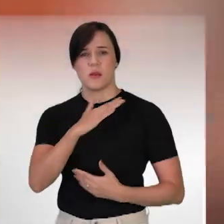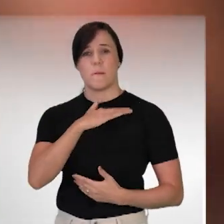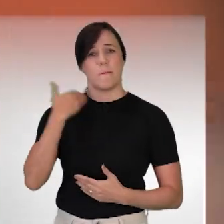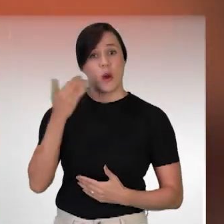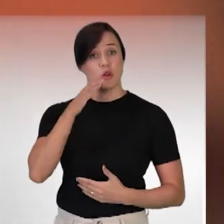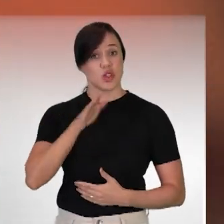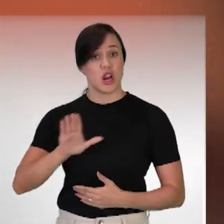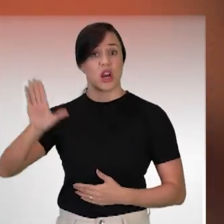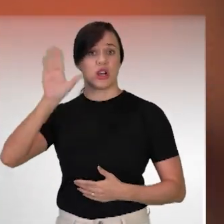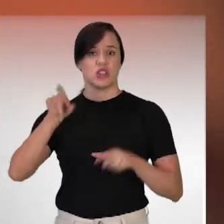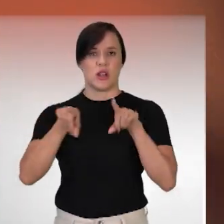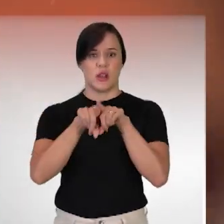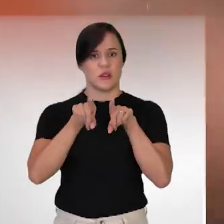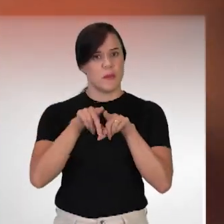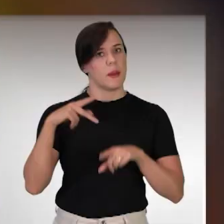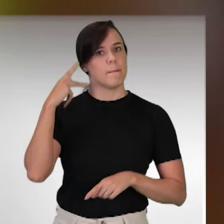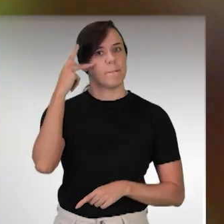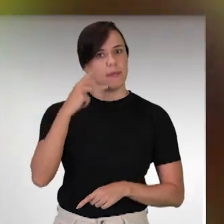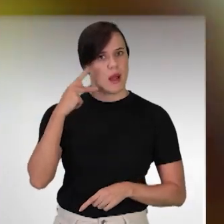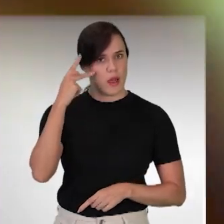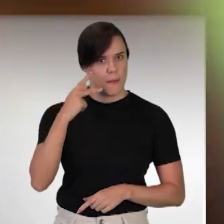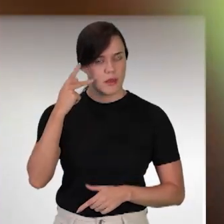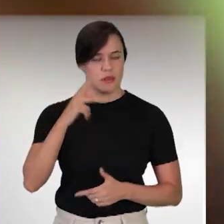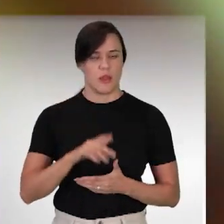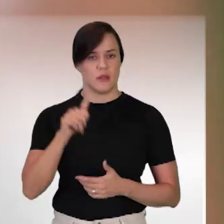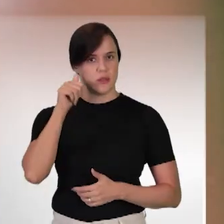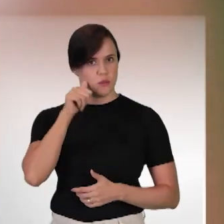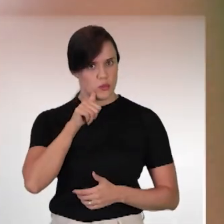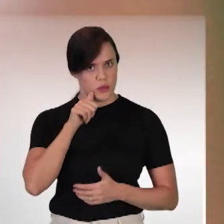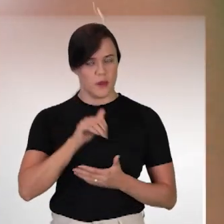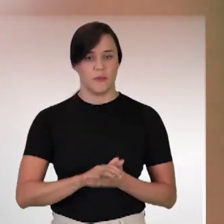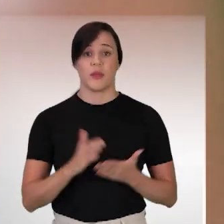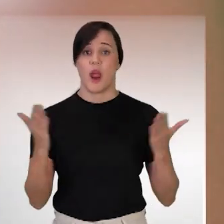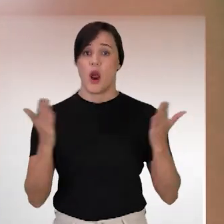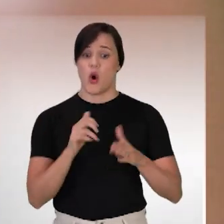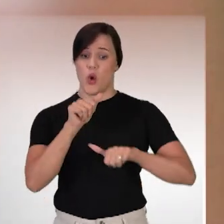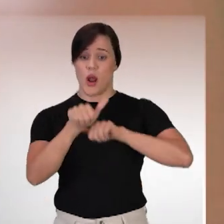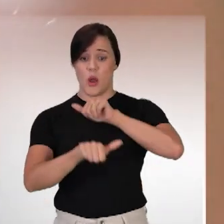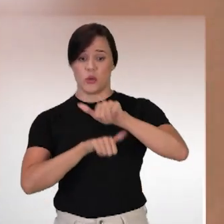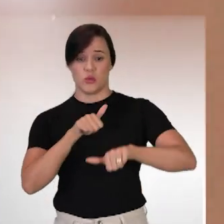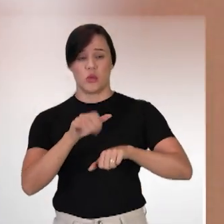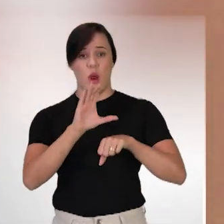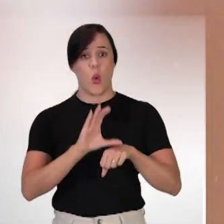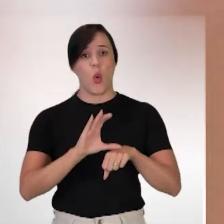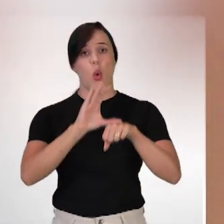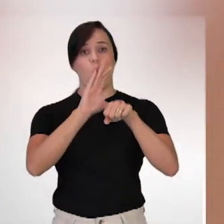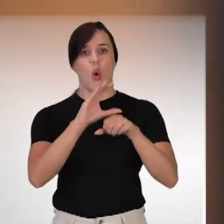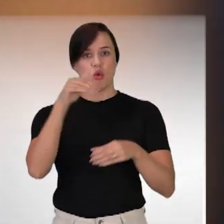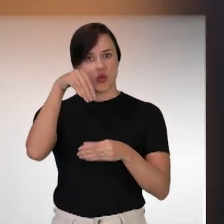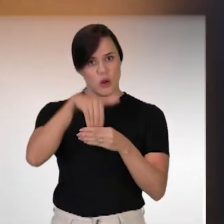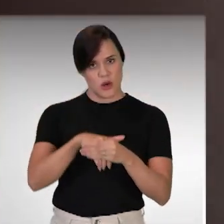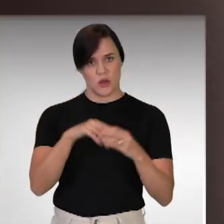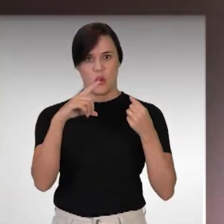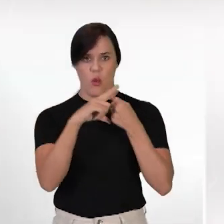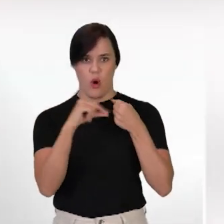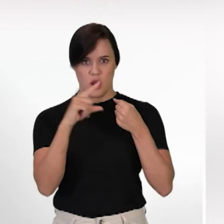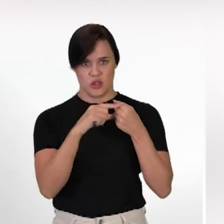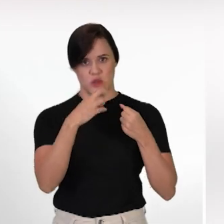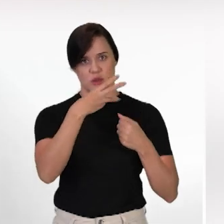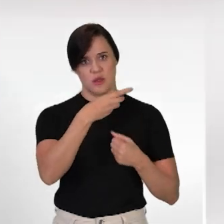a candidatas e parlamentares. Agora, existe a previsão de uma alteração no Código Eleitoral, no artigo